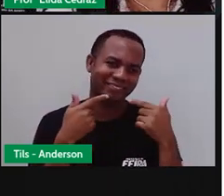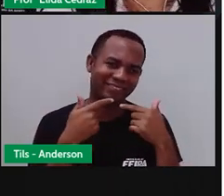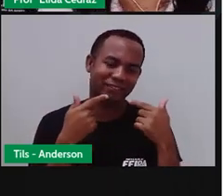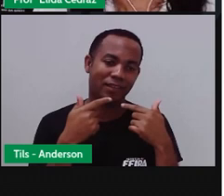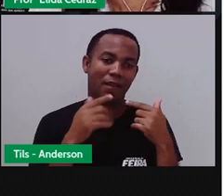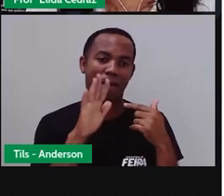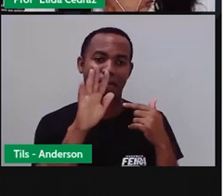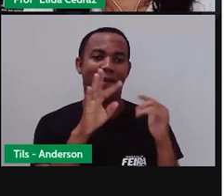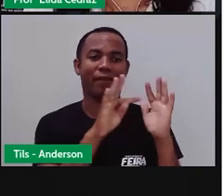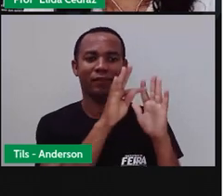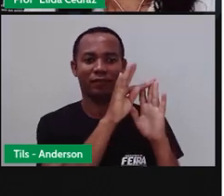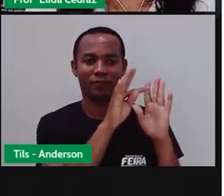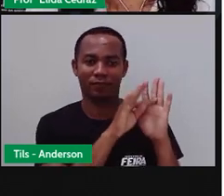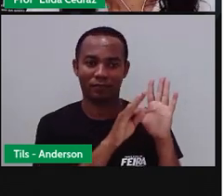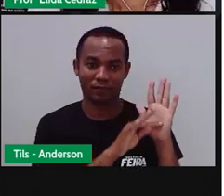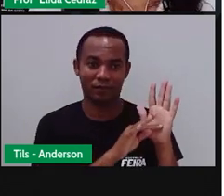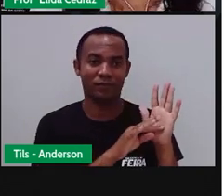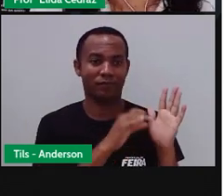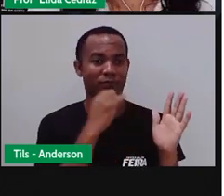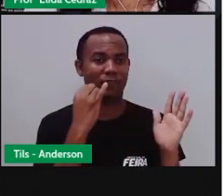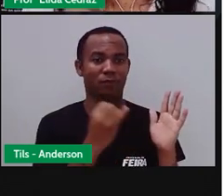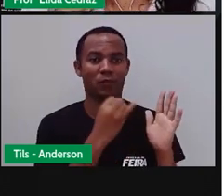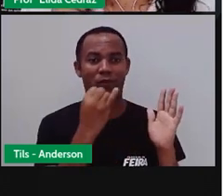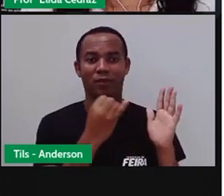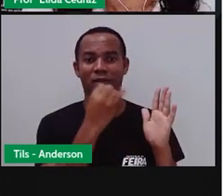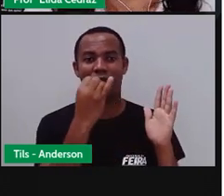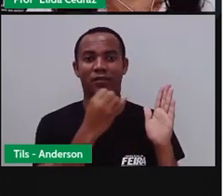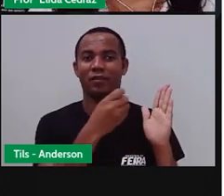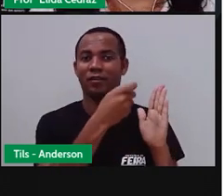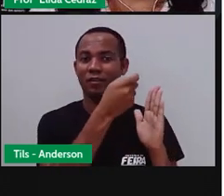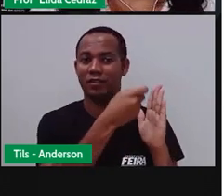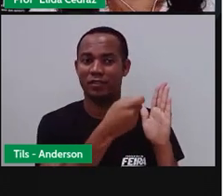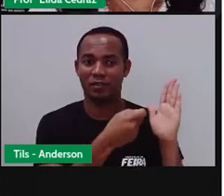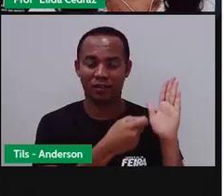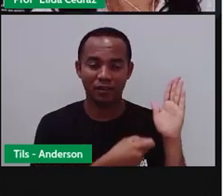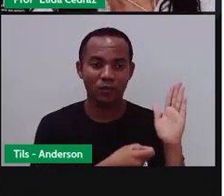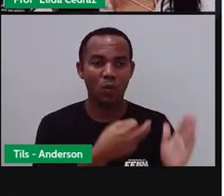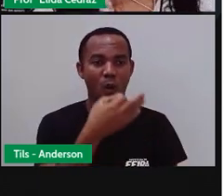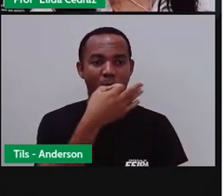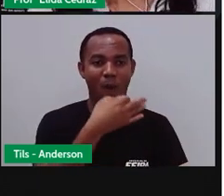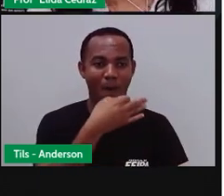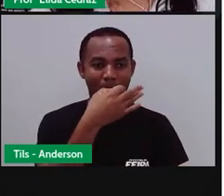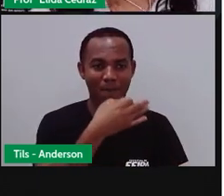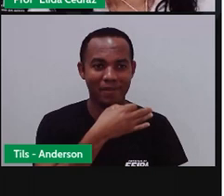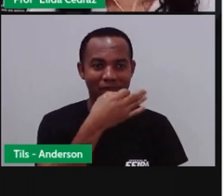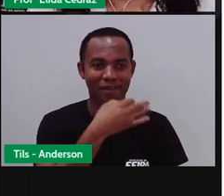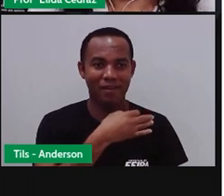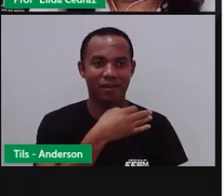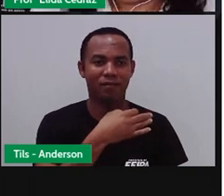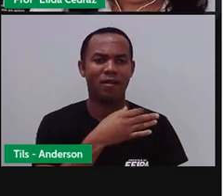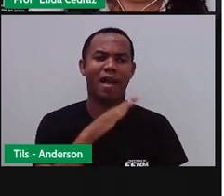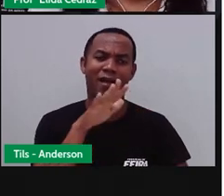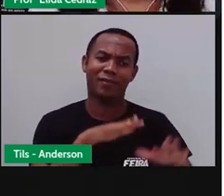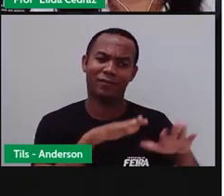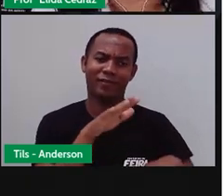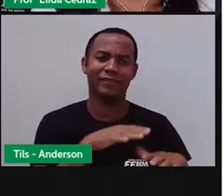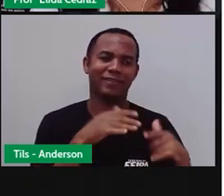são textos jornalísticos que expressam uma opinião, às vezes com humor.